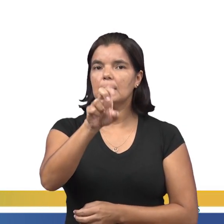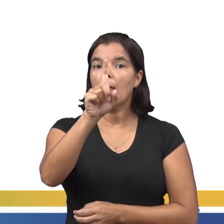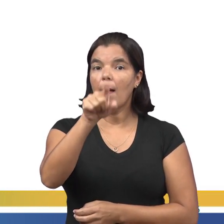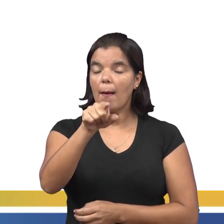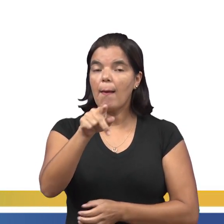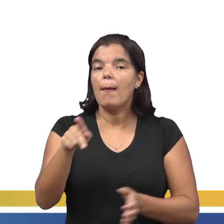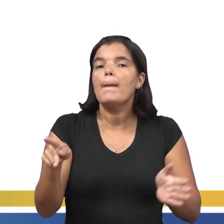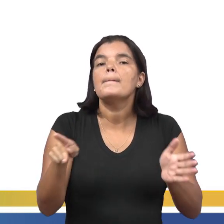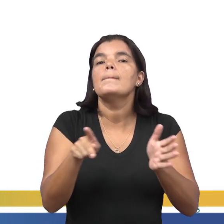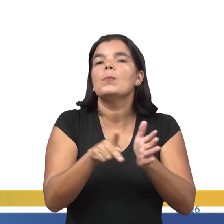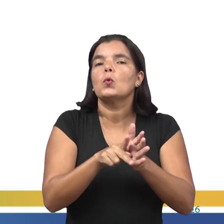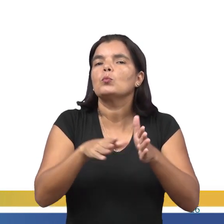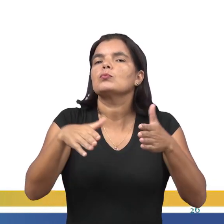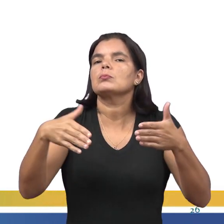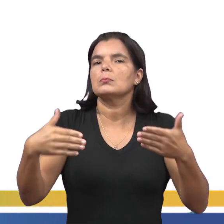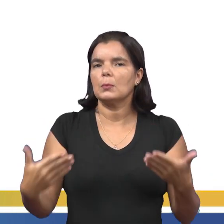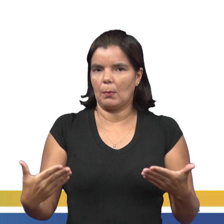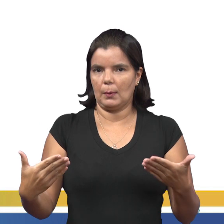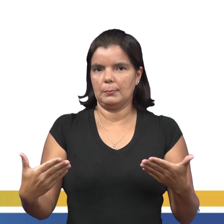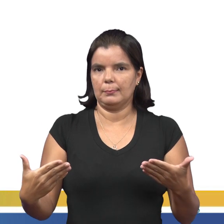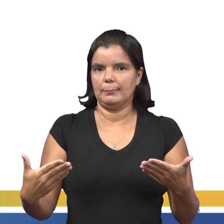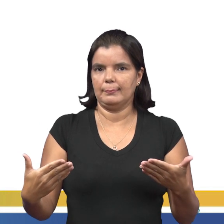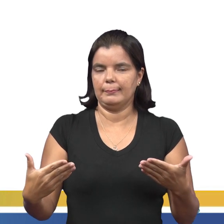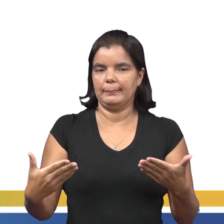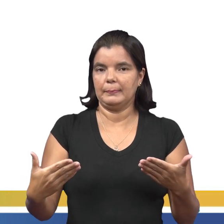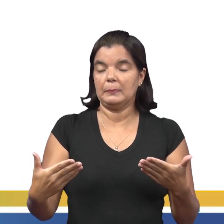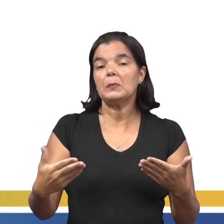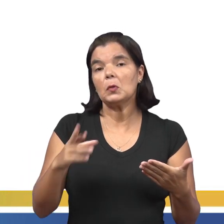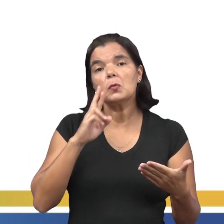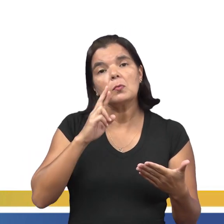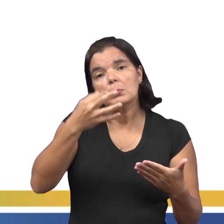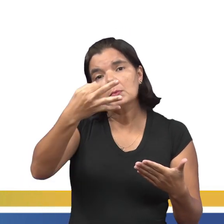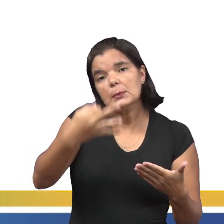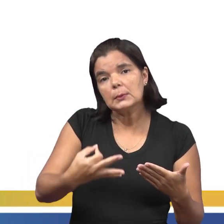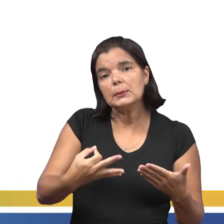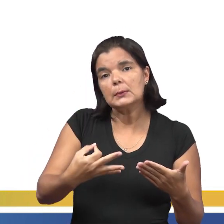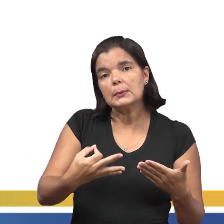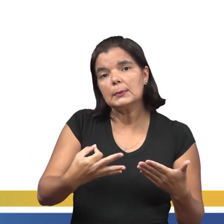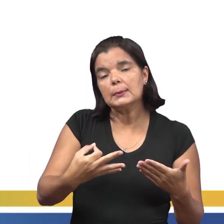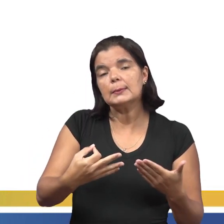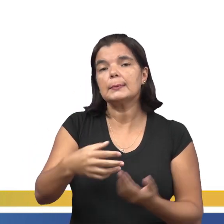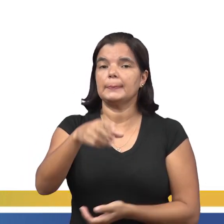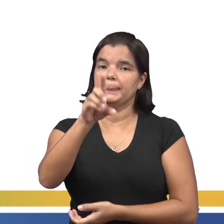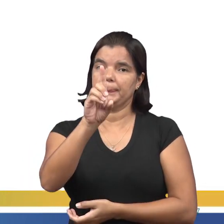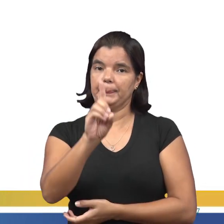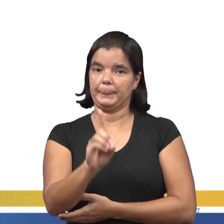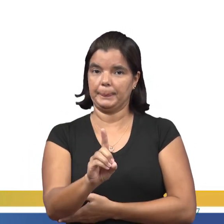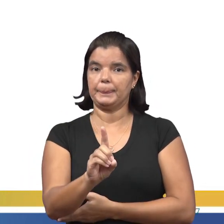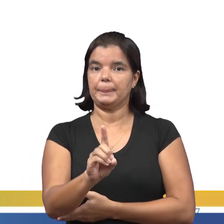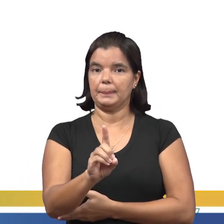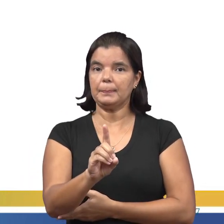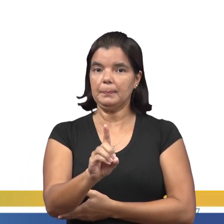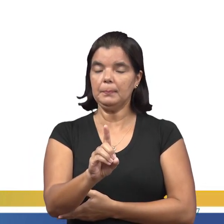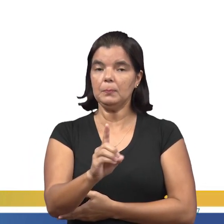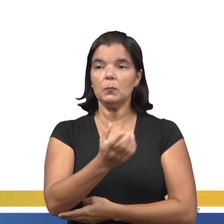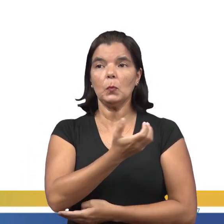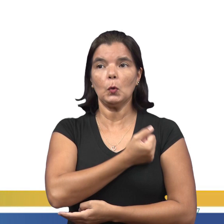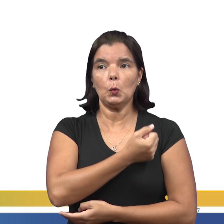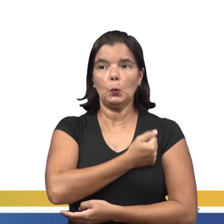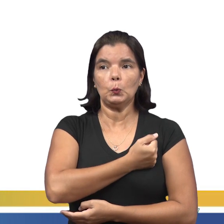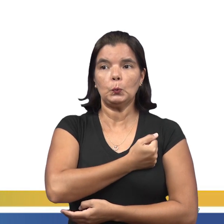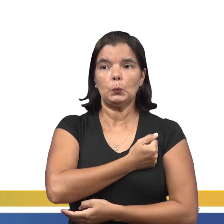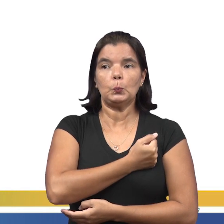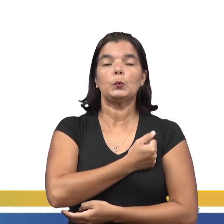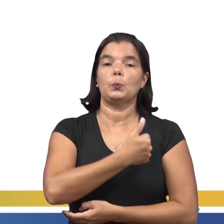respectivamente. Então, a opção certa é a letra D, o número 1 é o centro